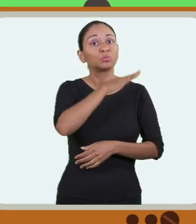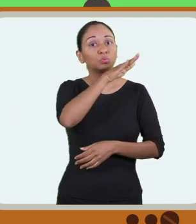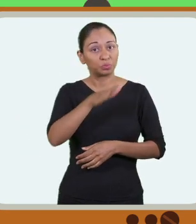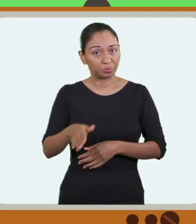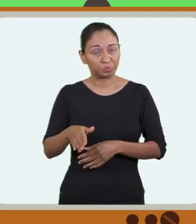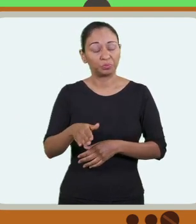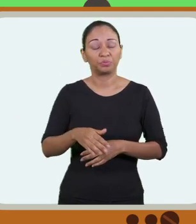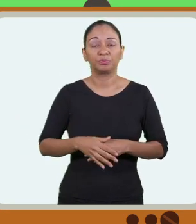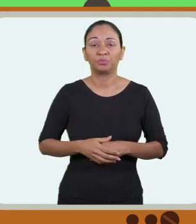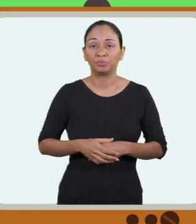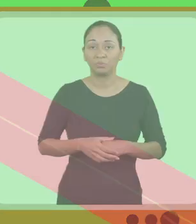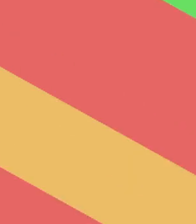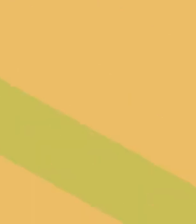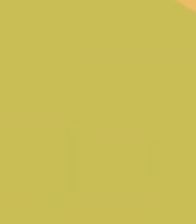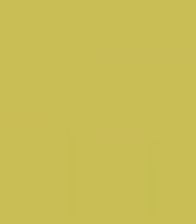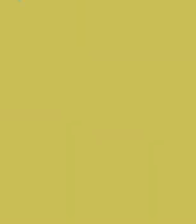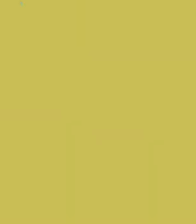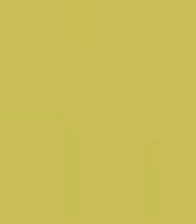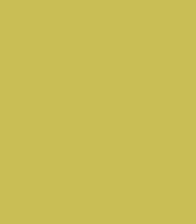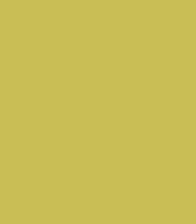isso pode te desclassificar.